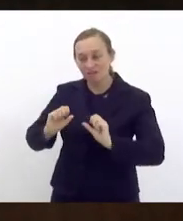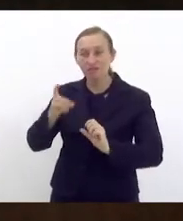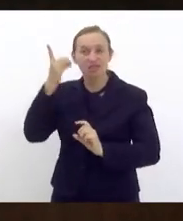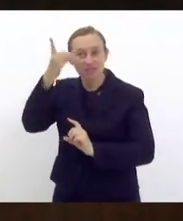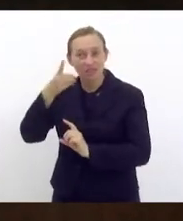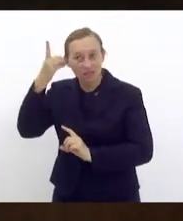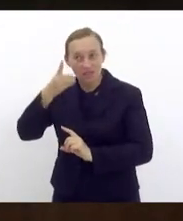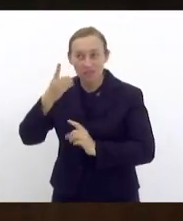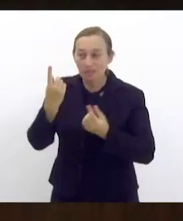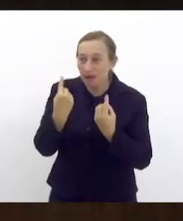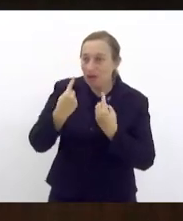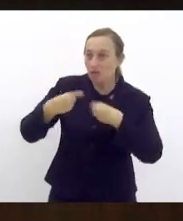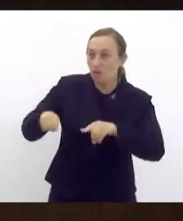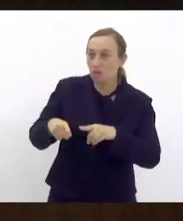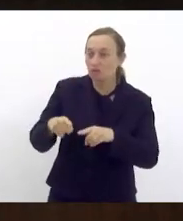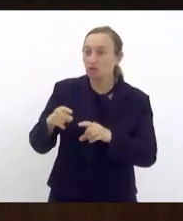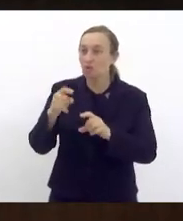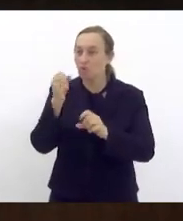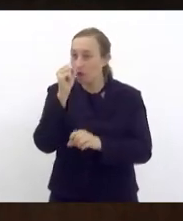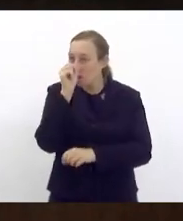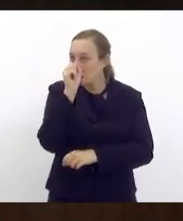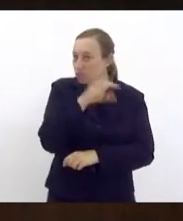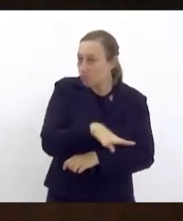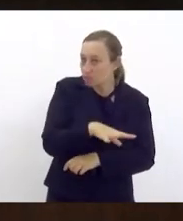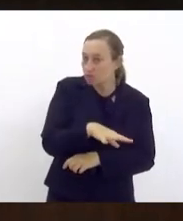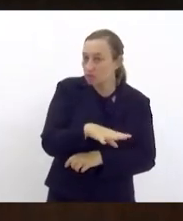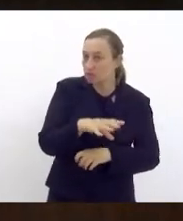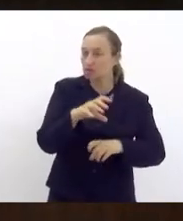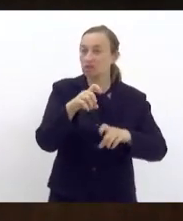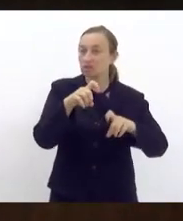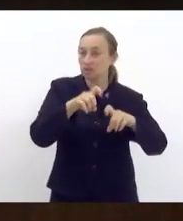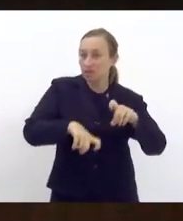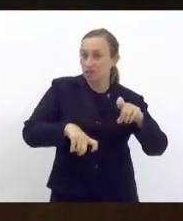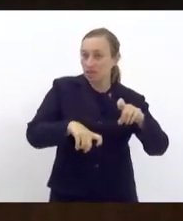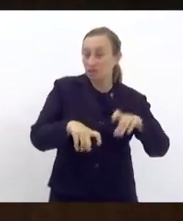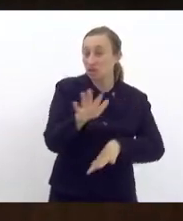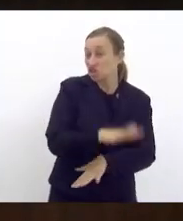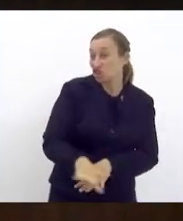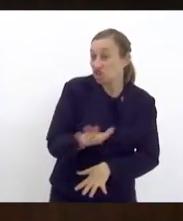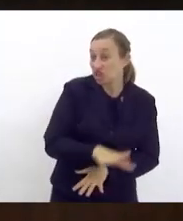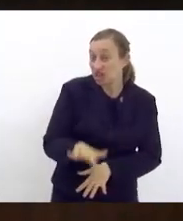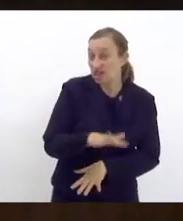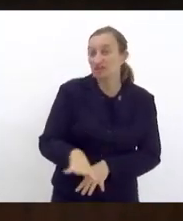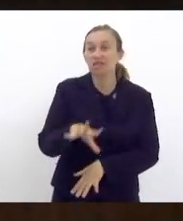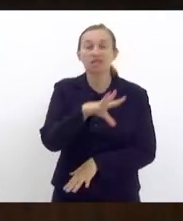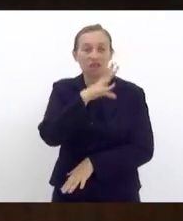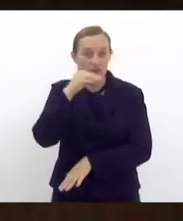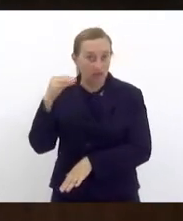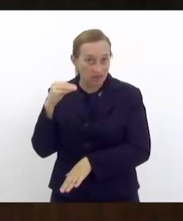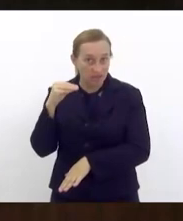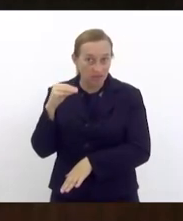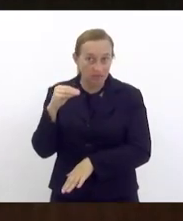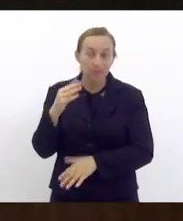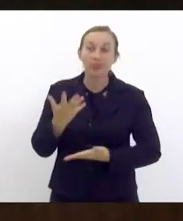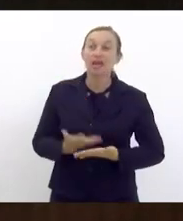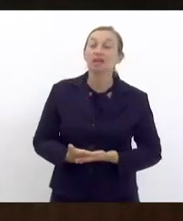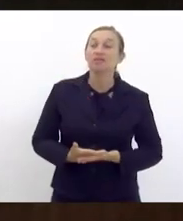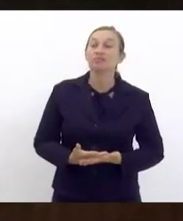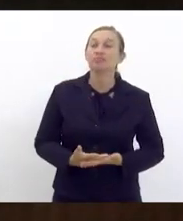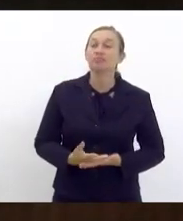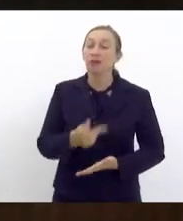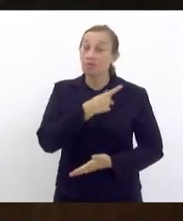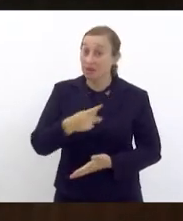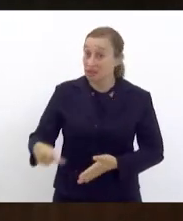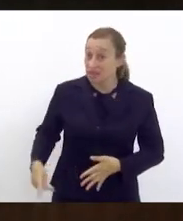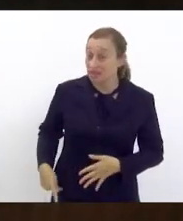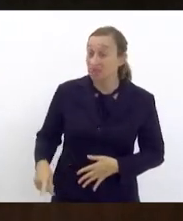para combater o abuso e exploração sexual de crianças e adolescentes. Inclusive, presidente,